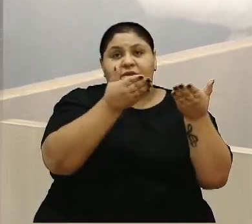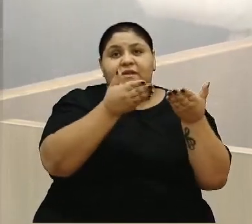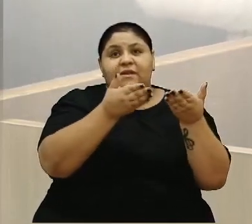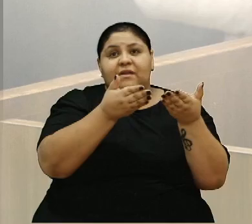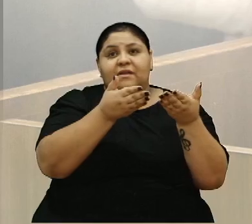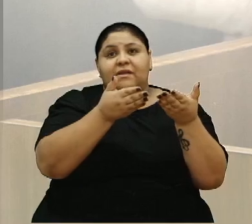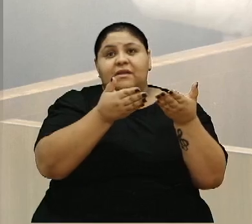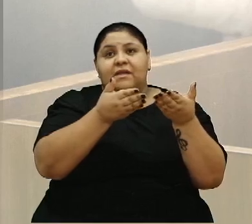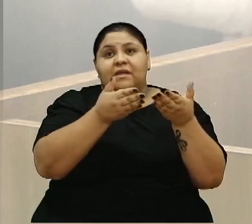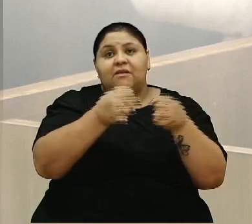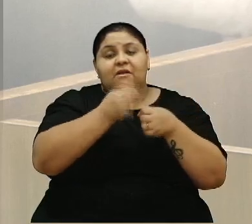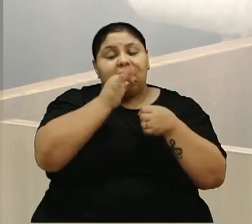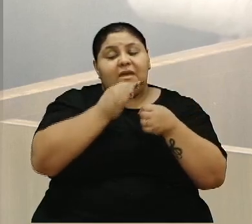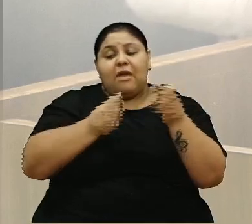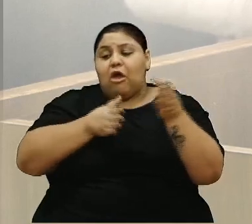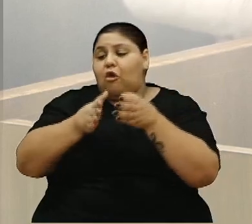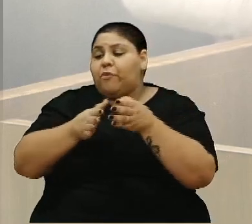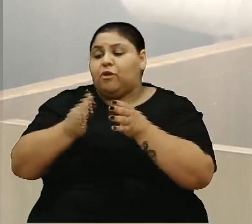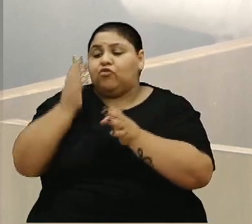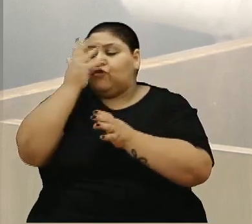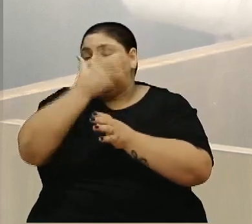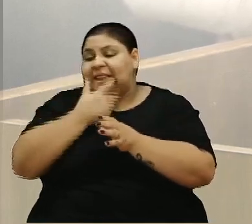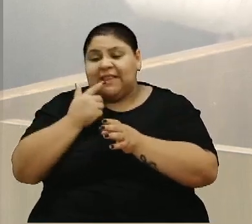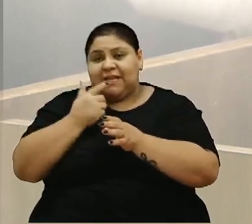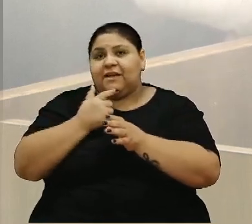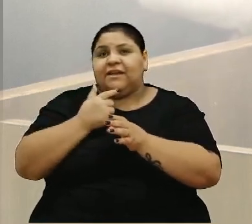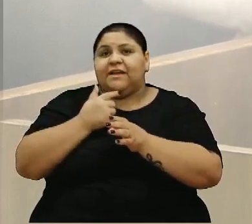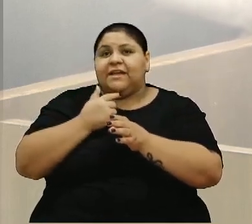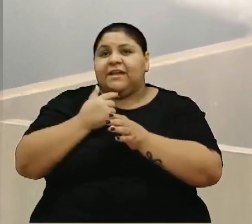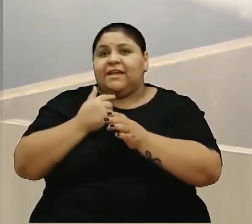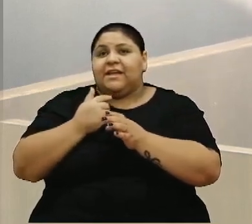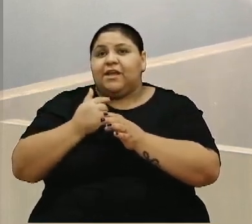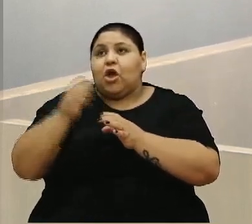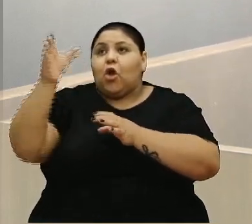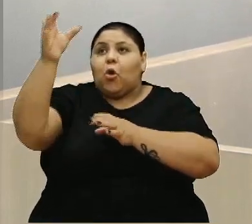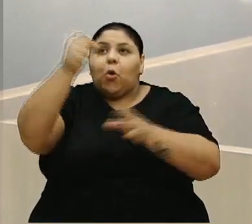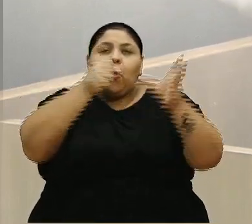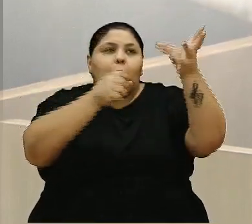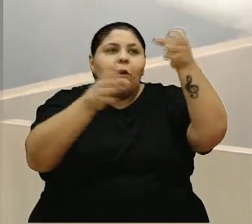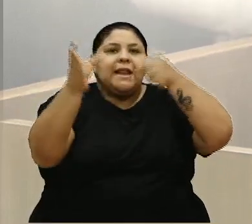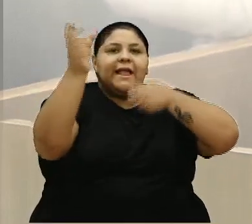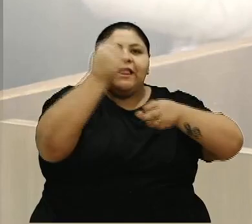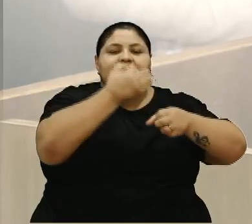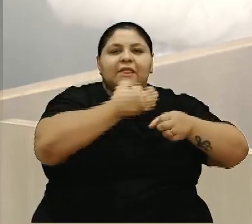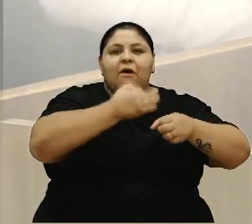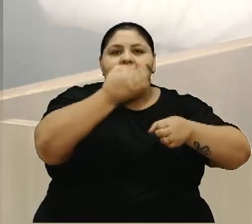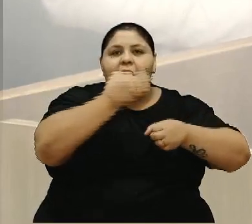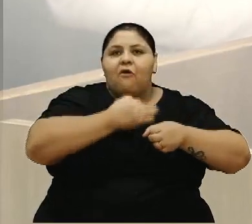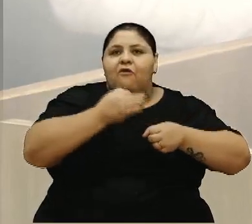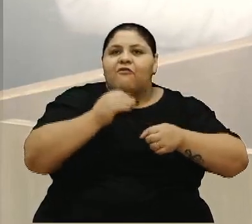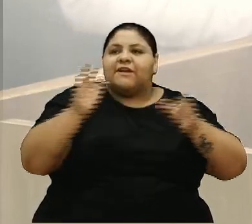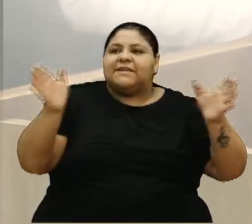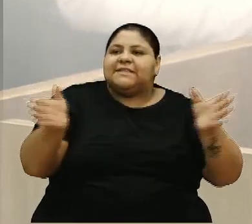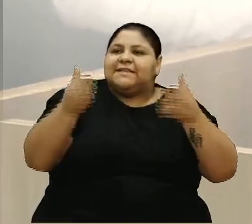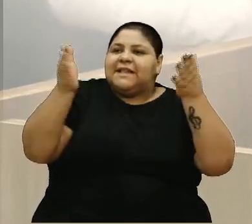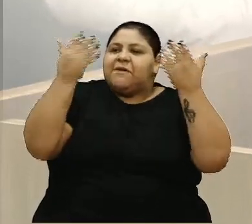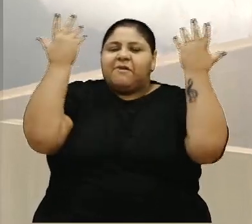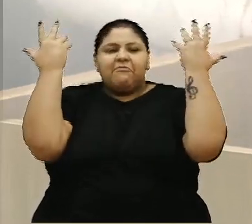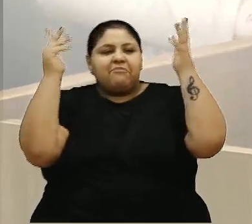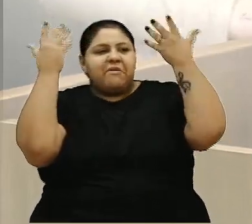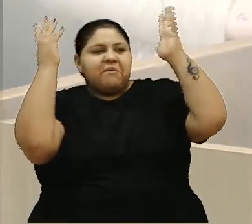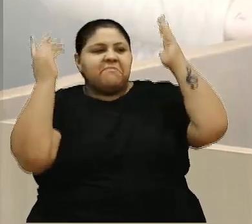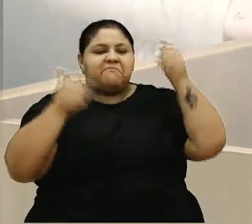festa, é um período lindo, nós estamos aí colhendo a uva e celebrando o êxito do trabalho árduo dos nossos agricultores,